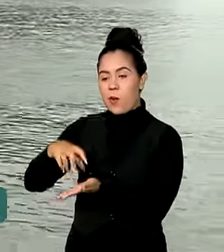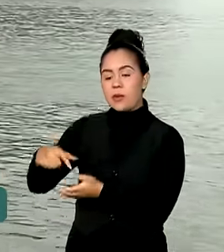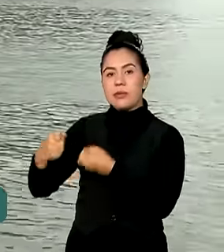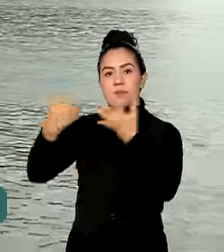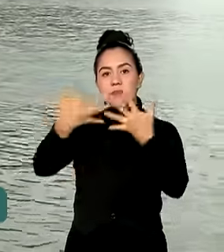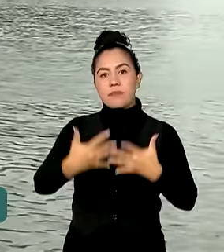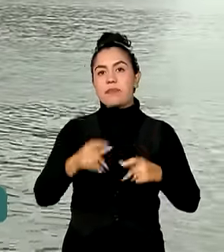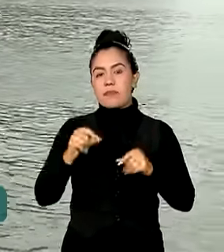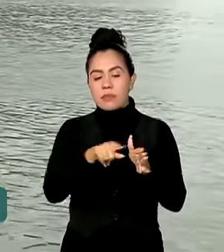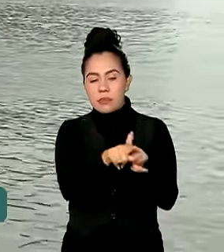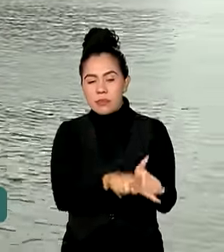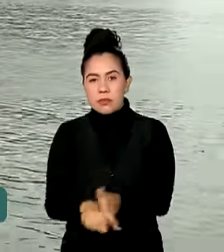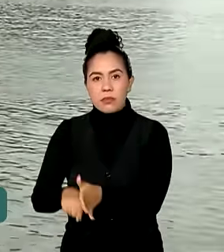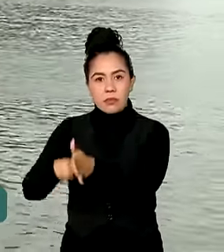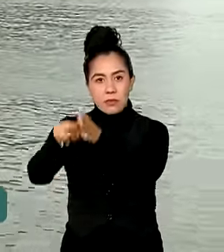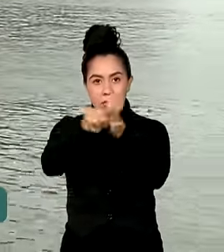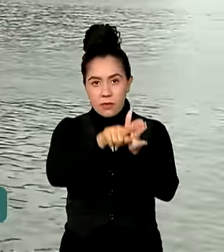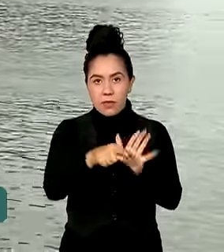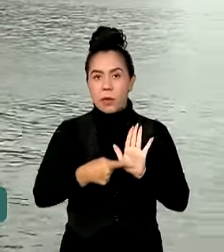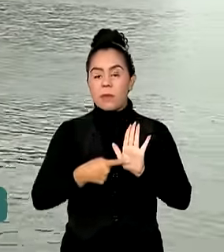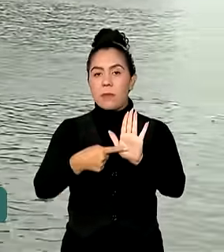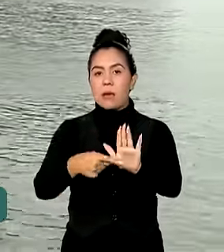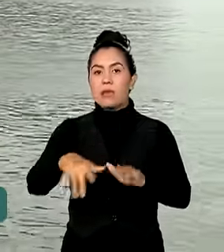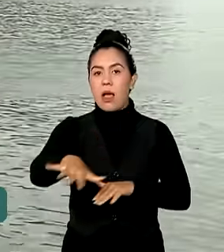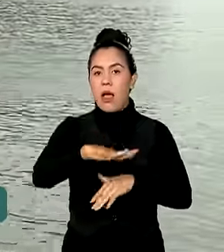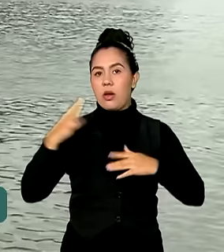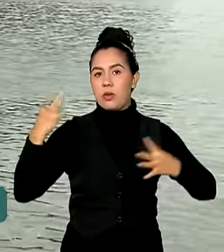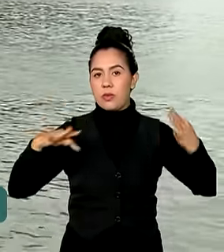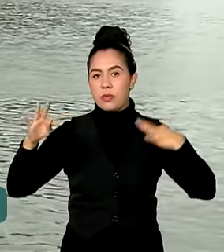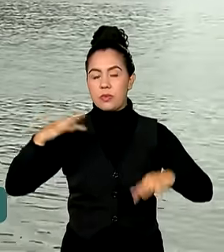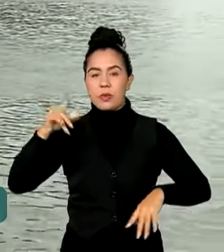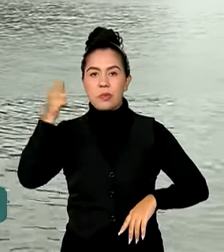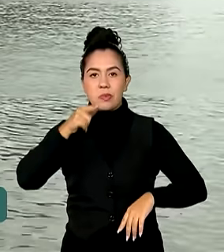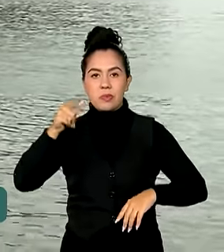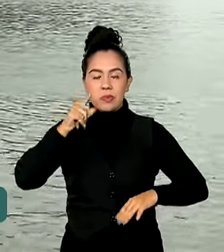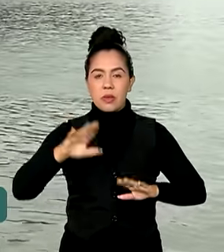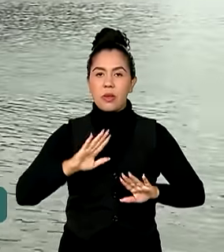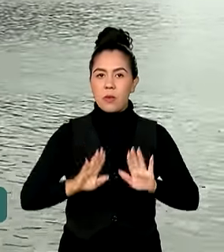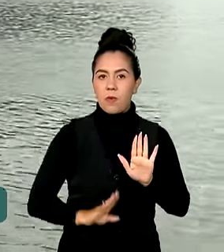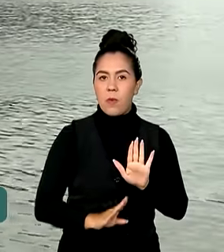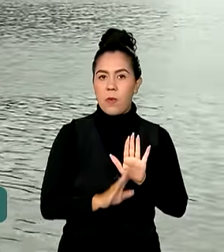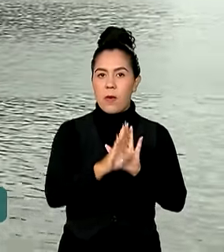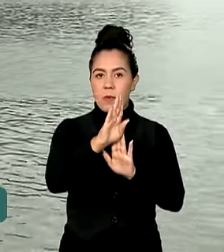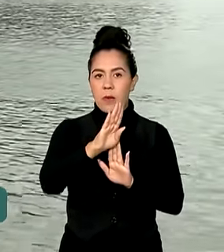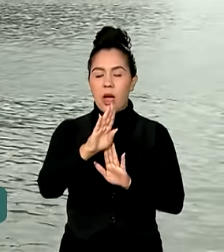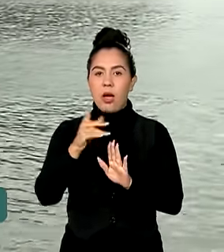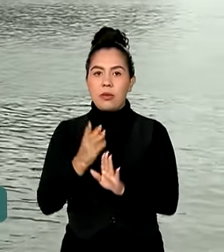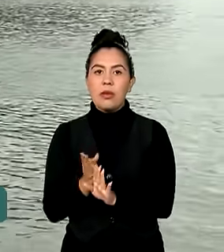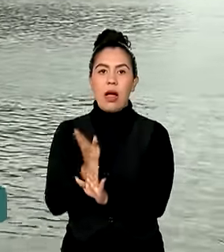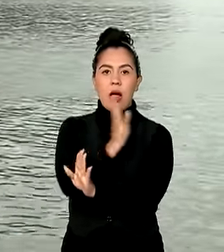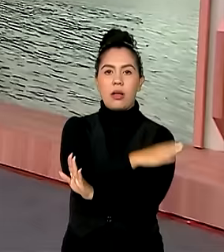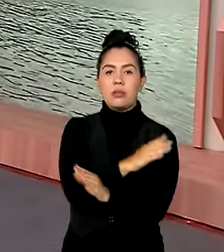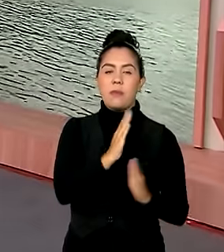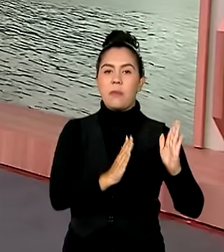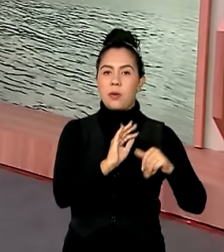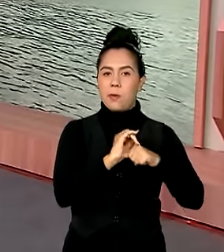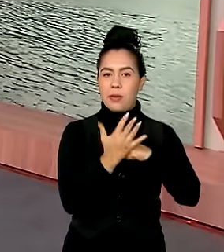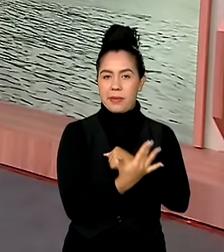indica que o setor de turismo retoma os níveis anteriores ao período da pandemia. Eu volto com você.